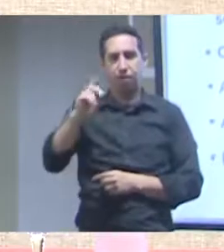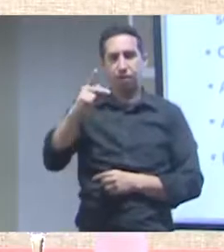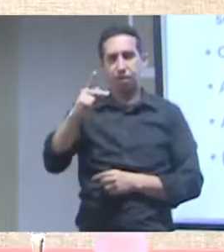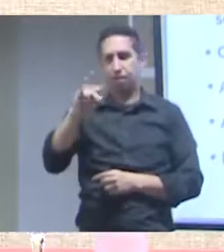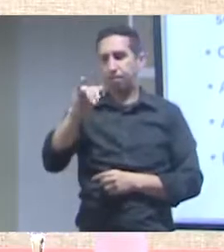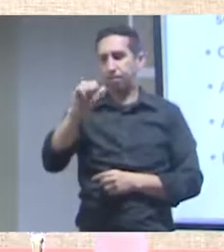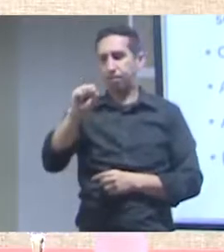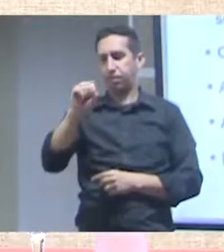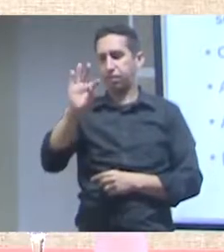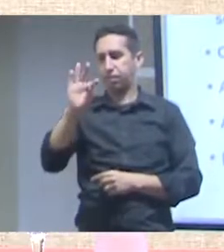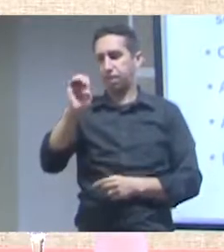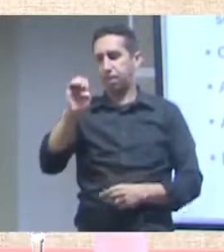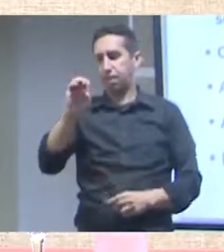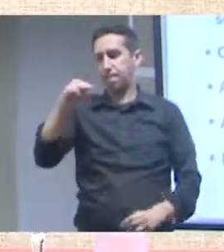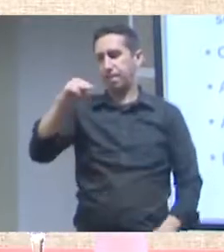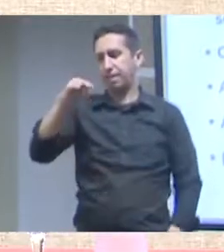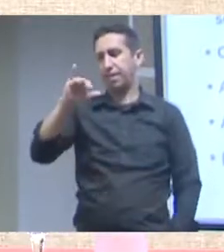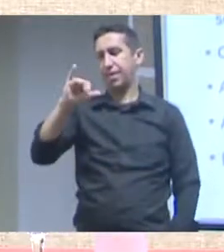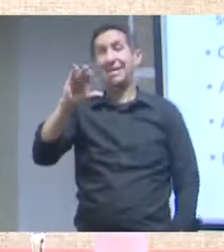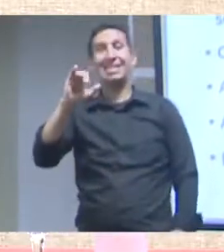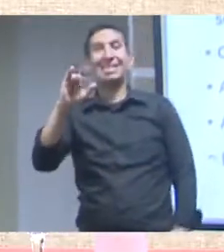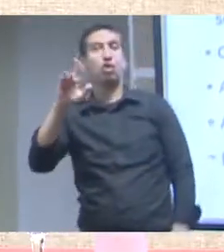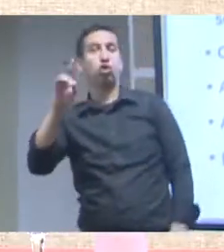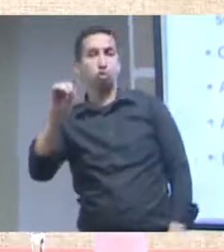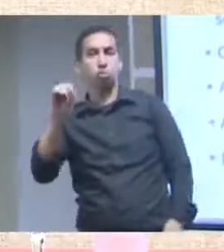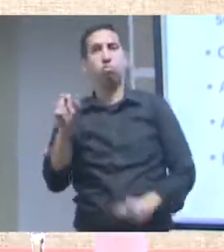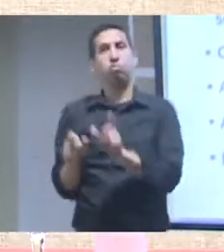essas populações que estão sendo